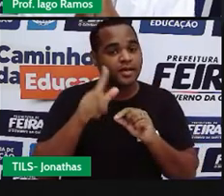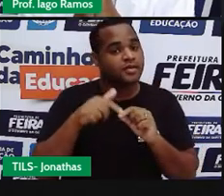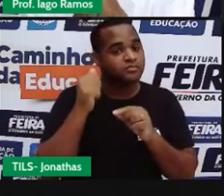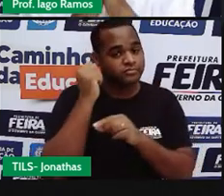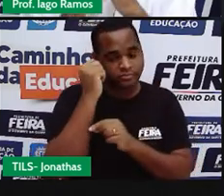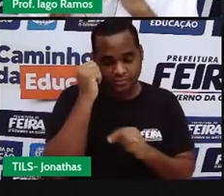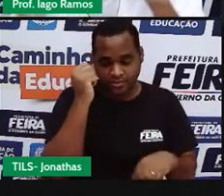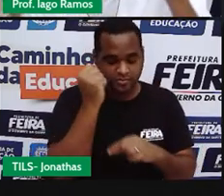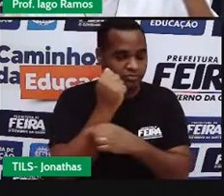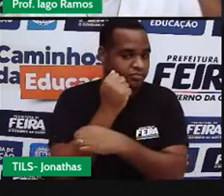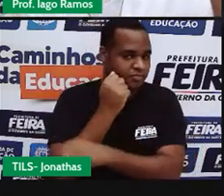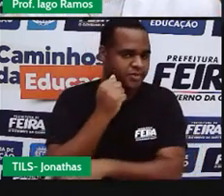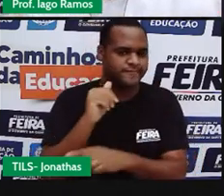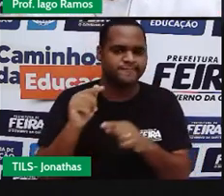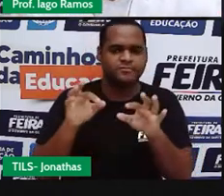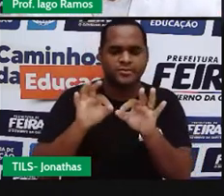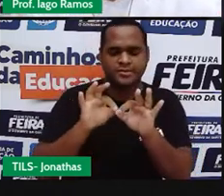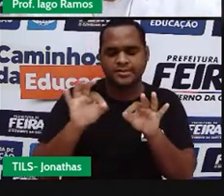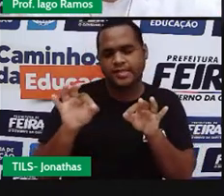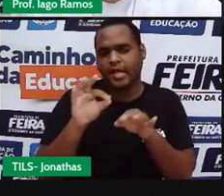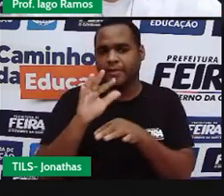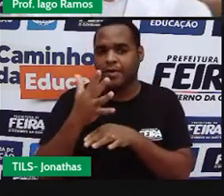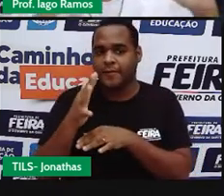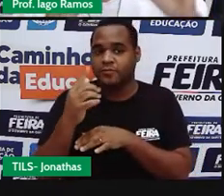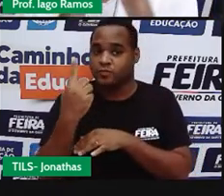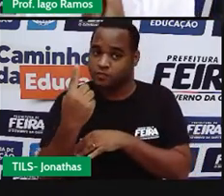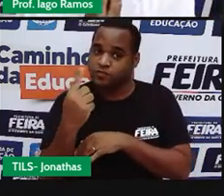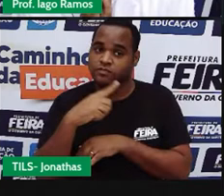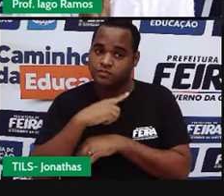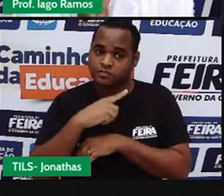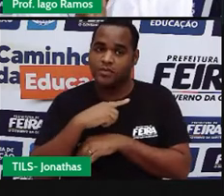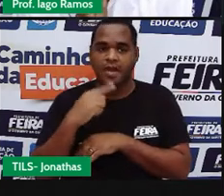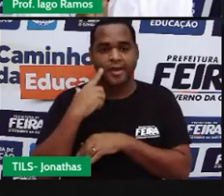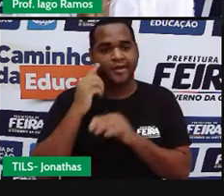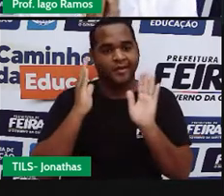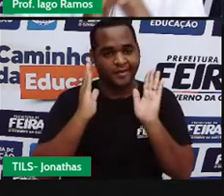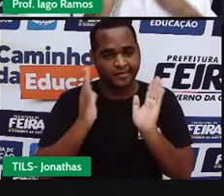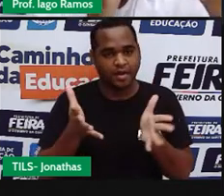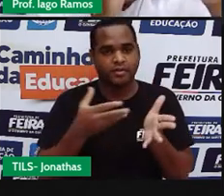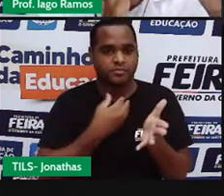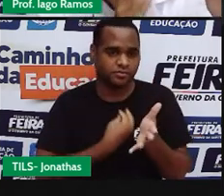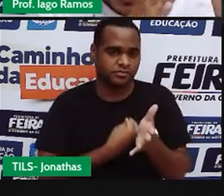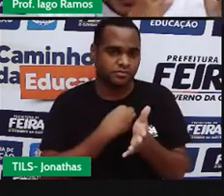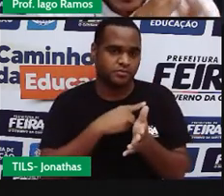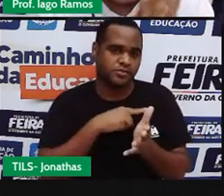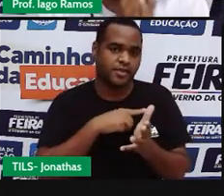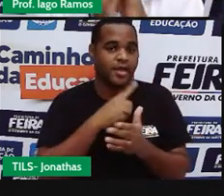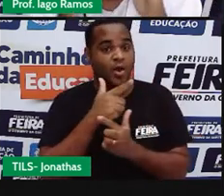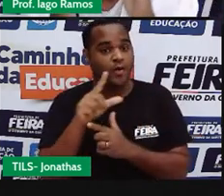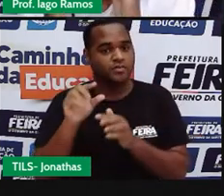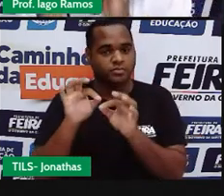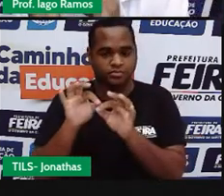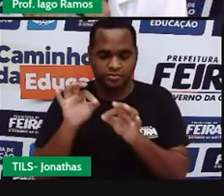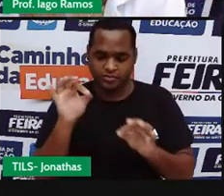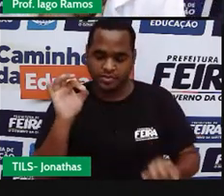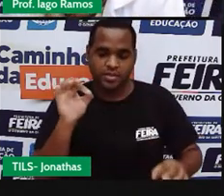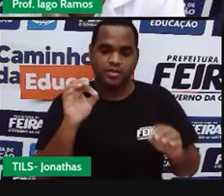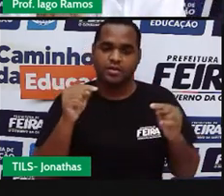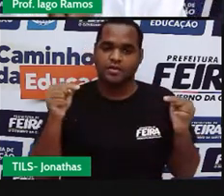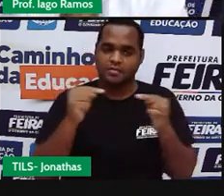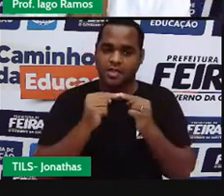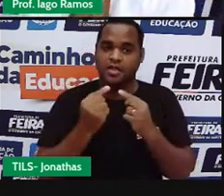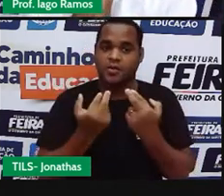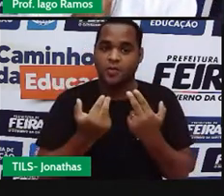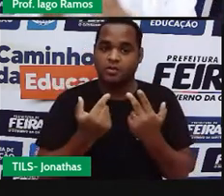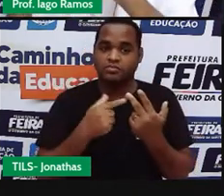estar a uma distância de uma corda que já estava instalada e essa distância vai ser a mesma